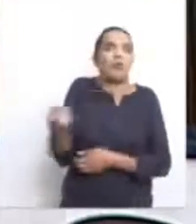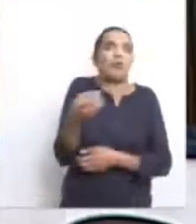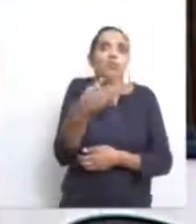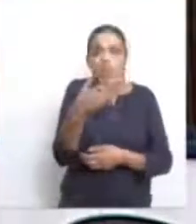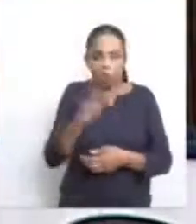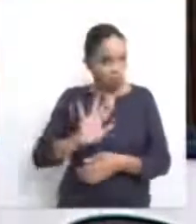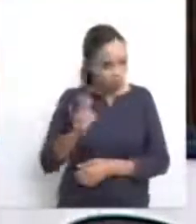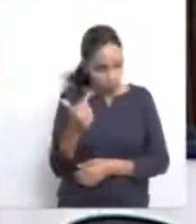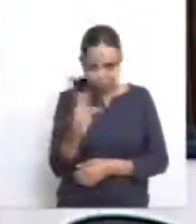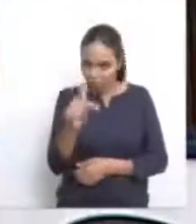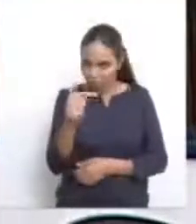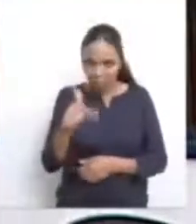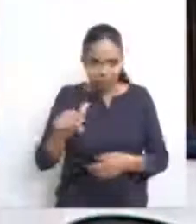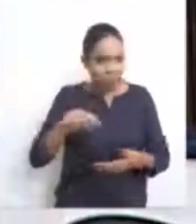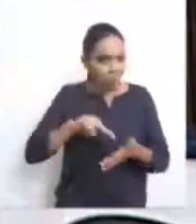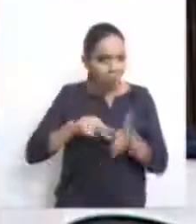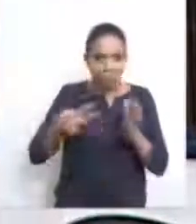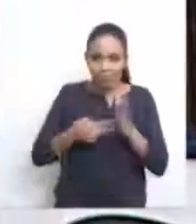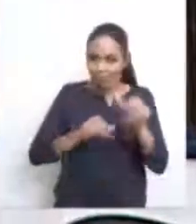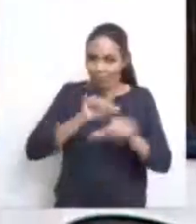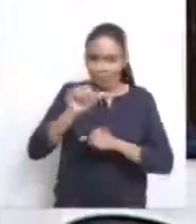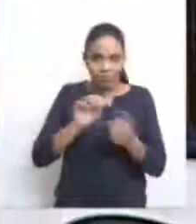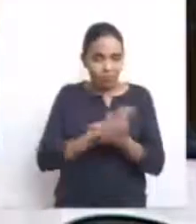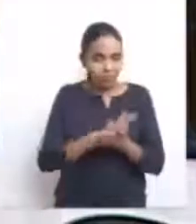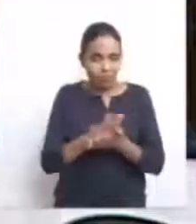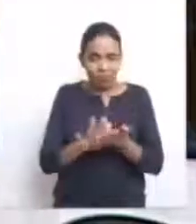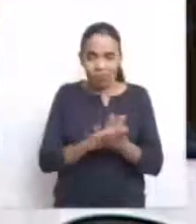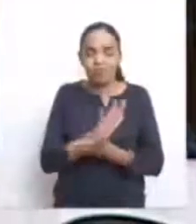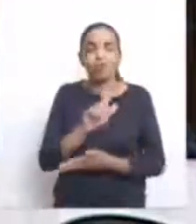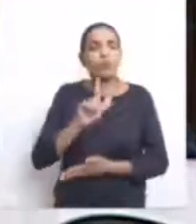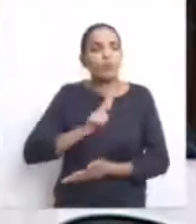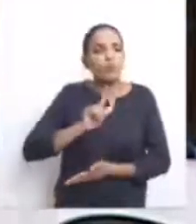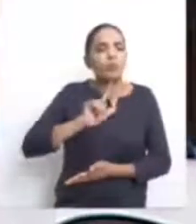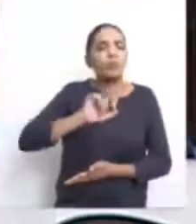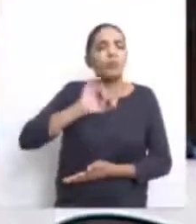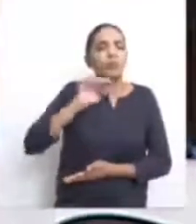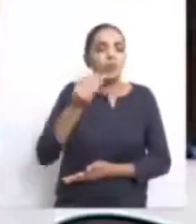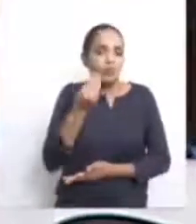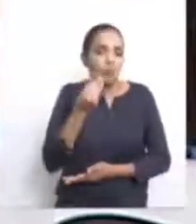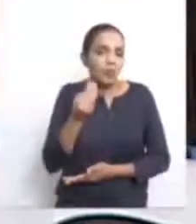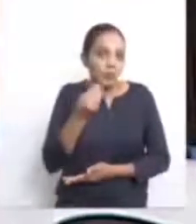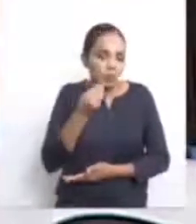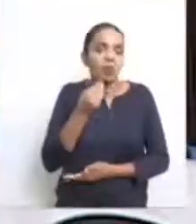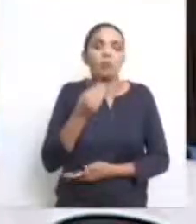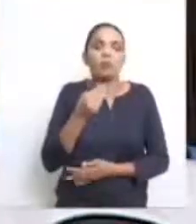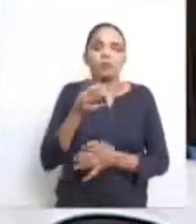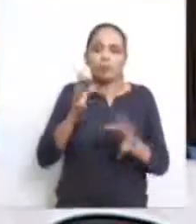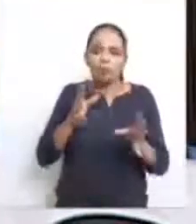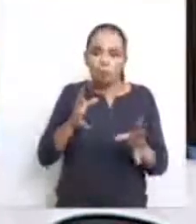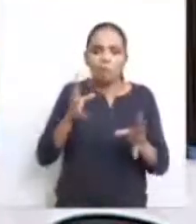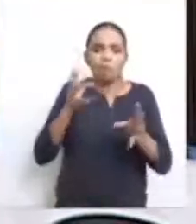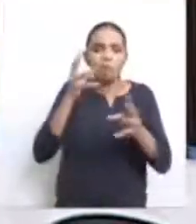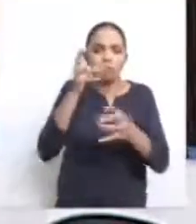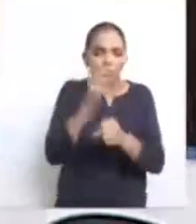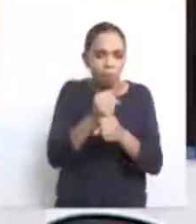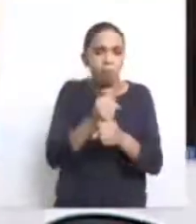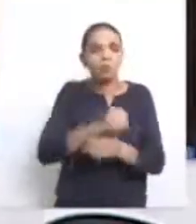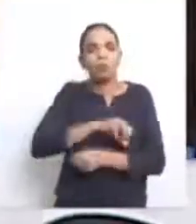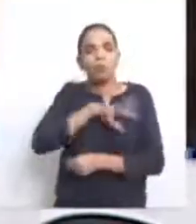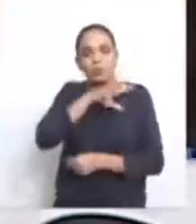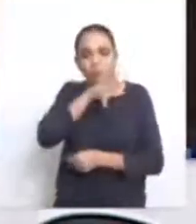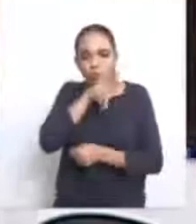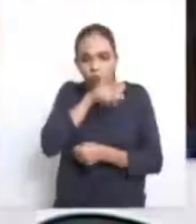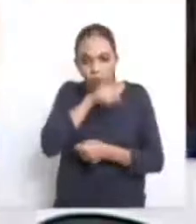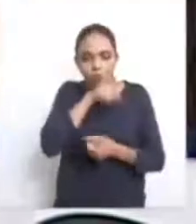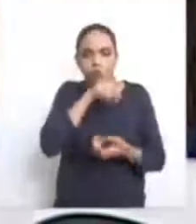anterior. eu tive a oportunidade e somei toda a receita e todo o